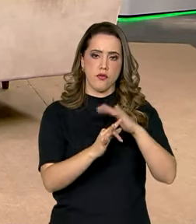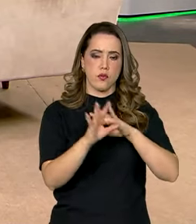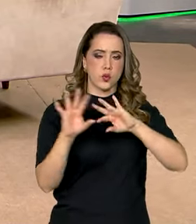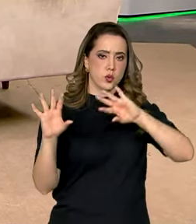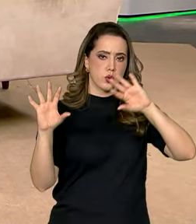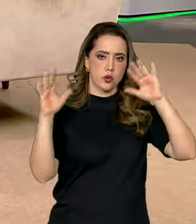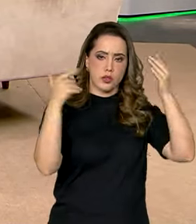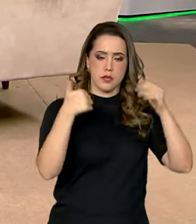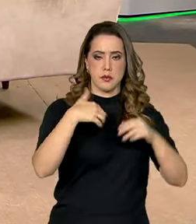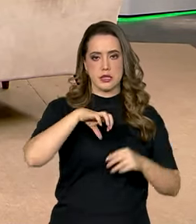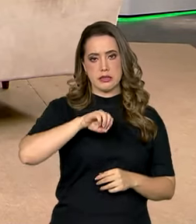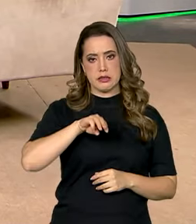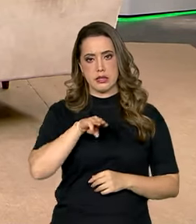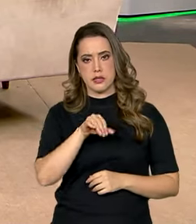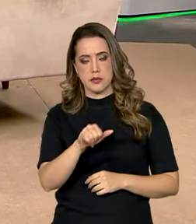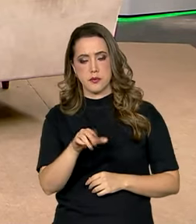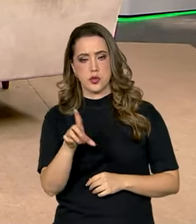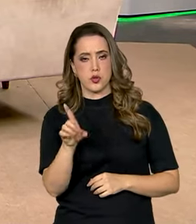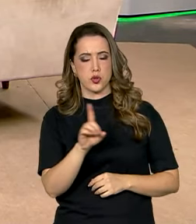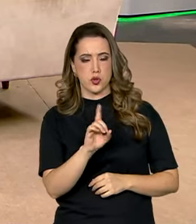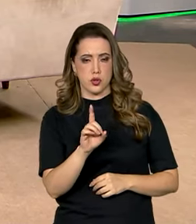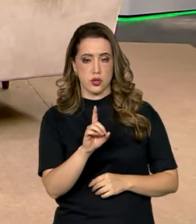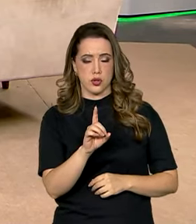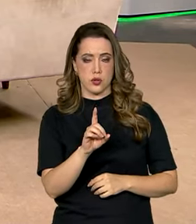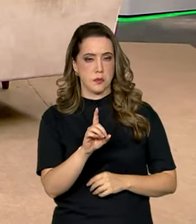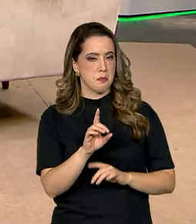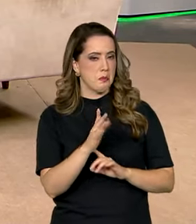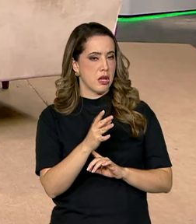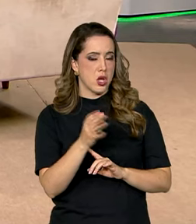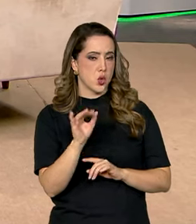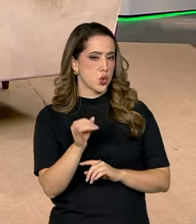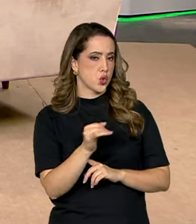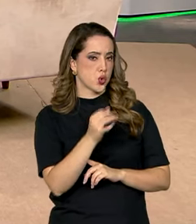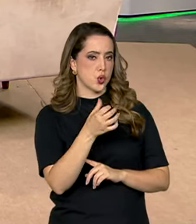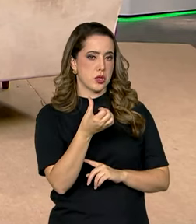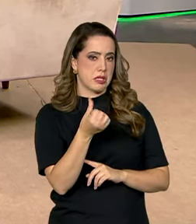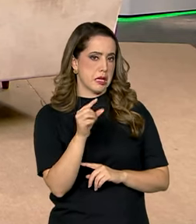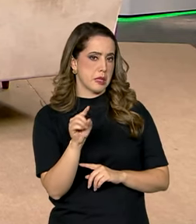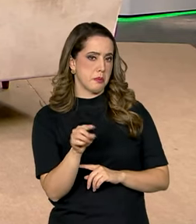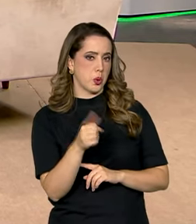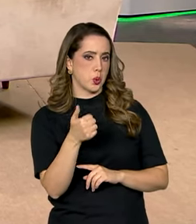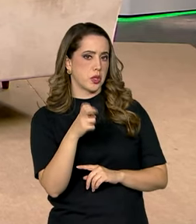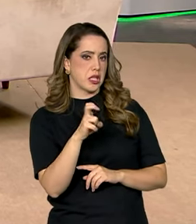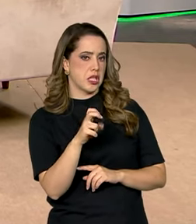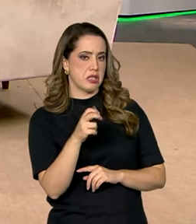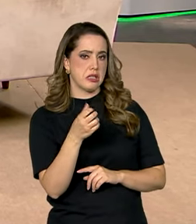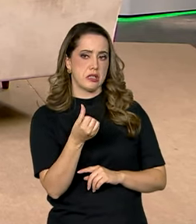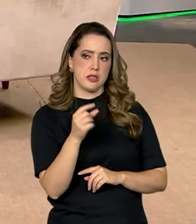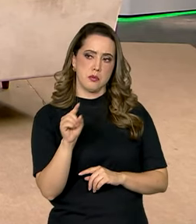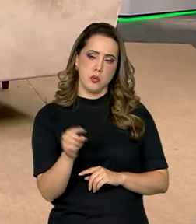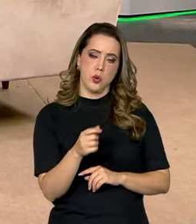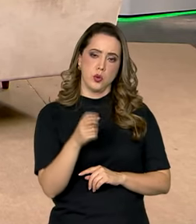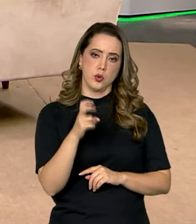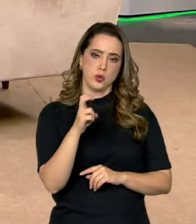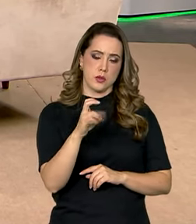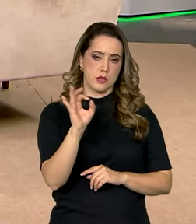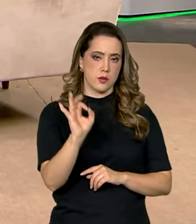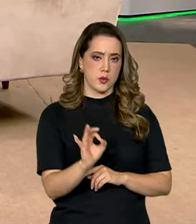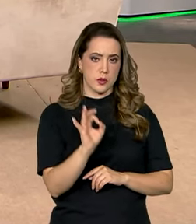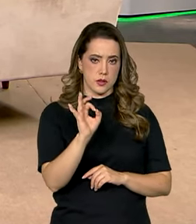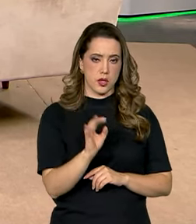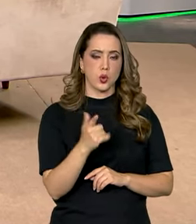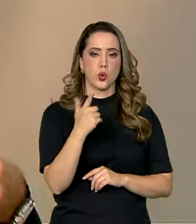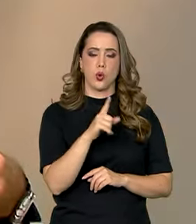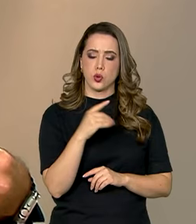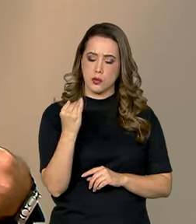bilhões, a taxa de juros extremamente atraente, em torno de 6, 15, 6,5% para apoiar uma indústria descarbonizada. Ou seja, outro pilar